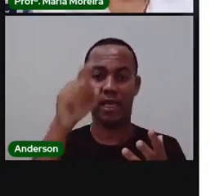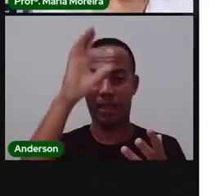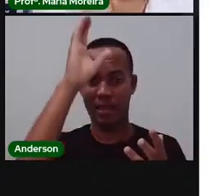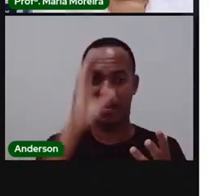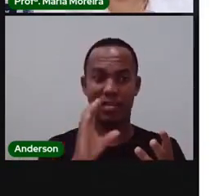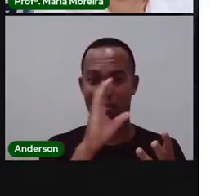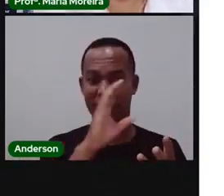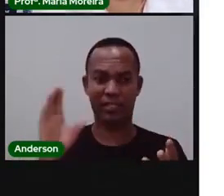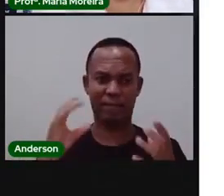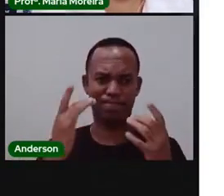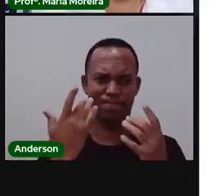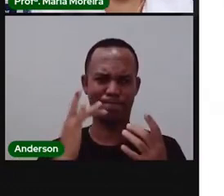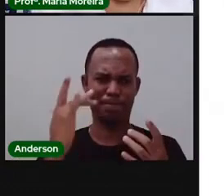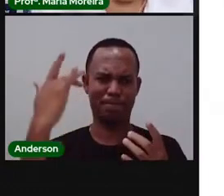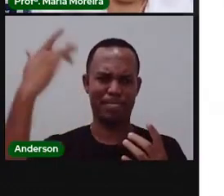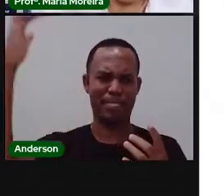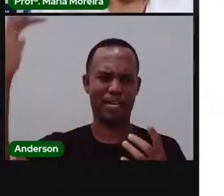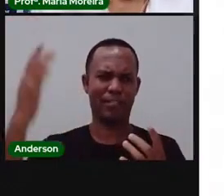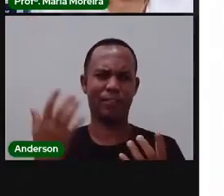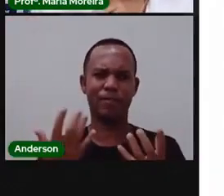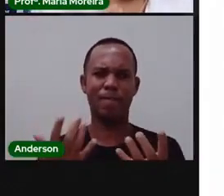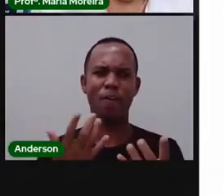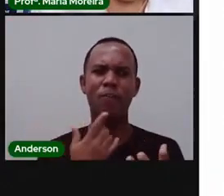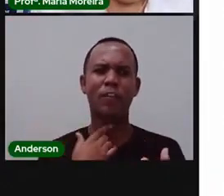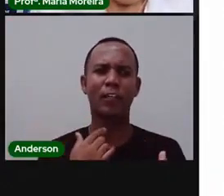aí, esse padre, ele fez uma ideia.